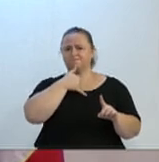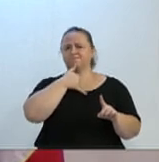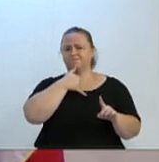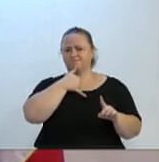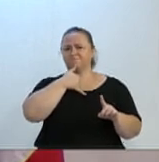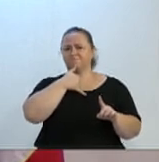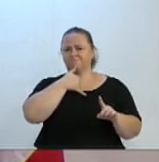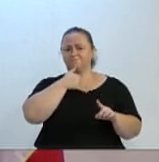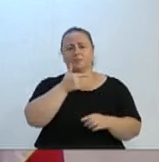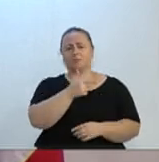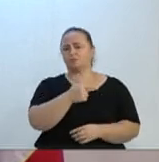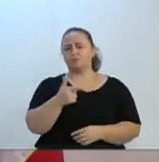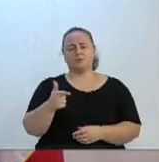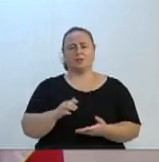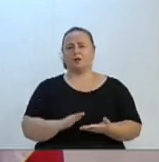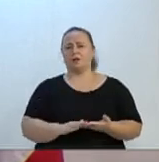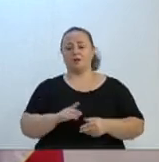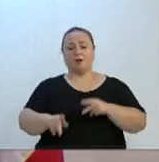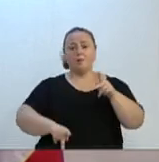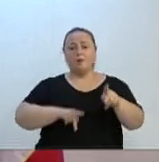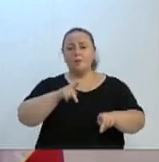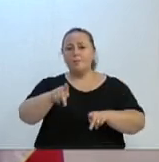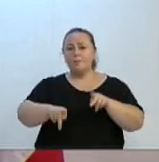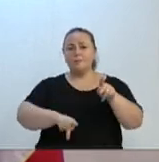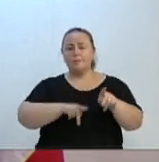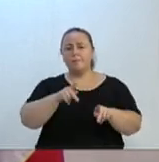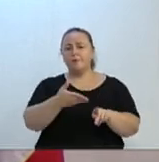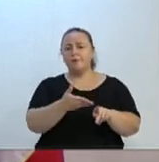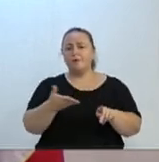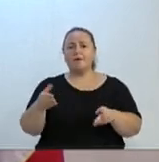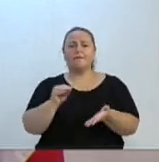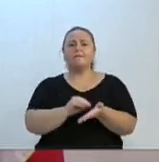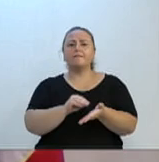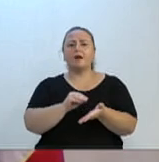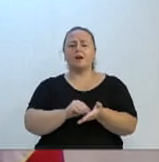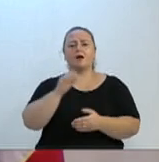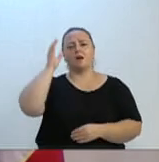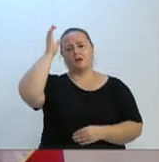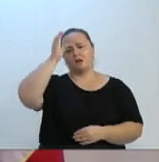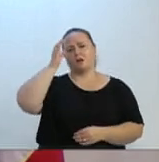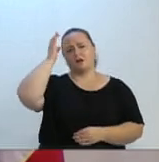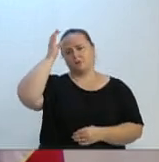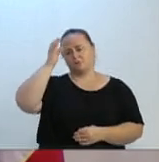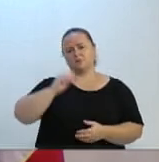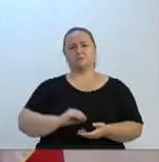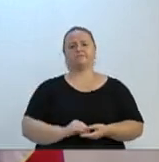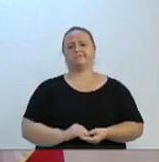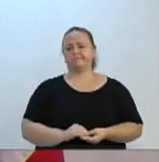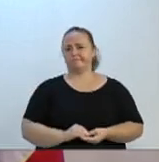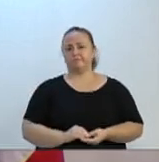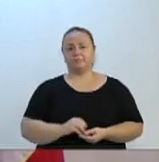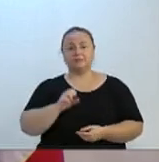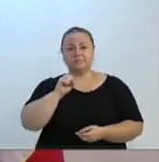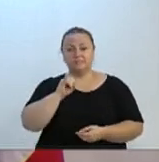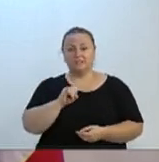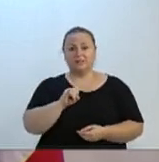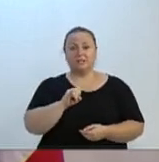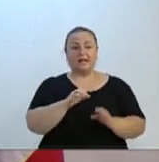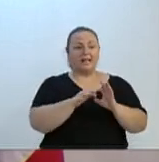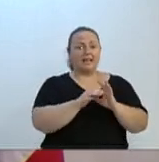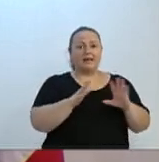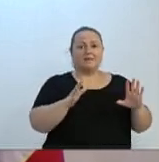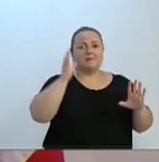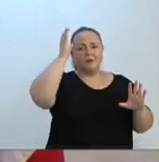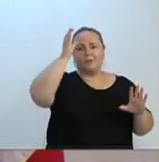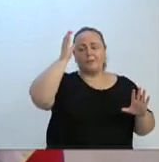temos por parte da população a consciência sem ter a fiscalização. Então, diante